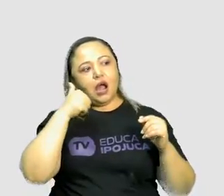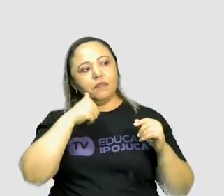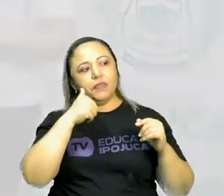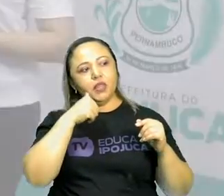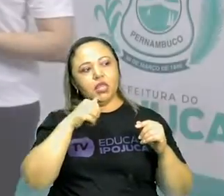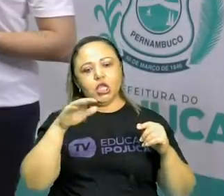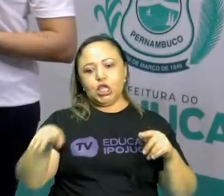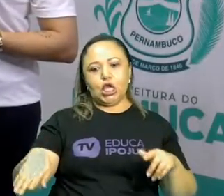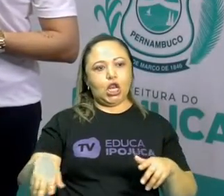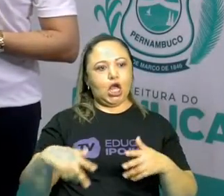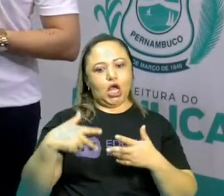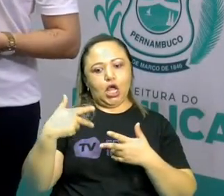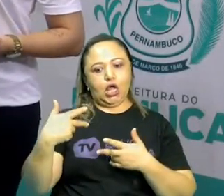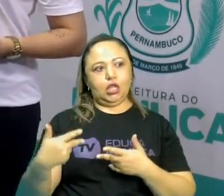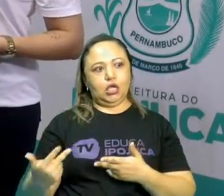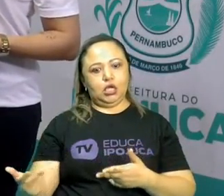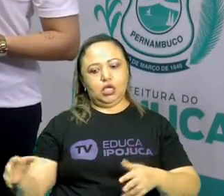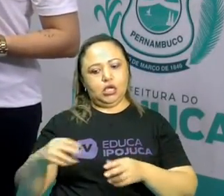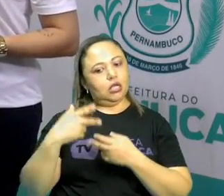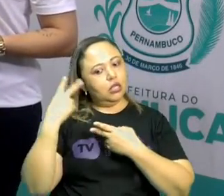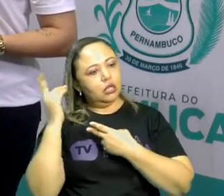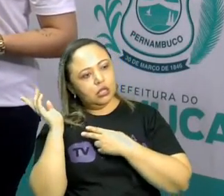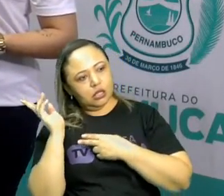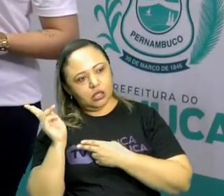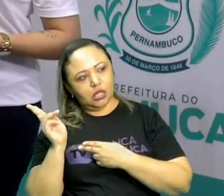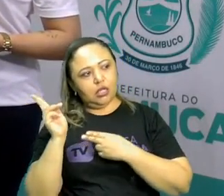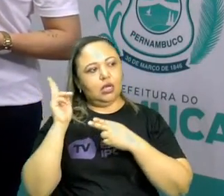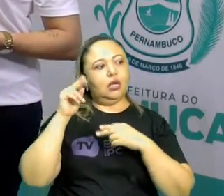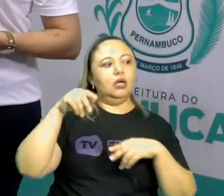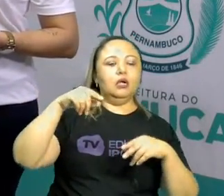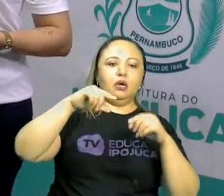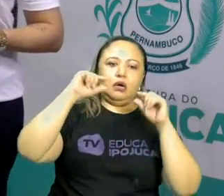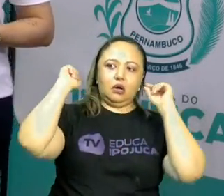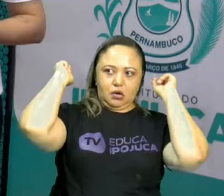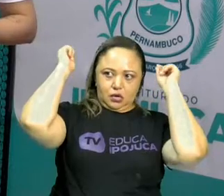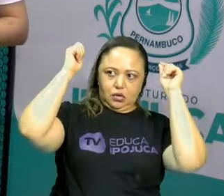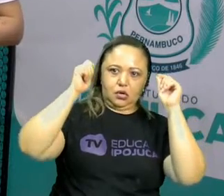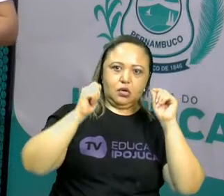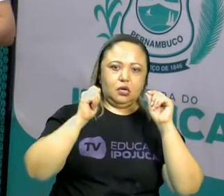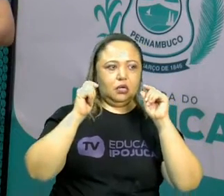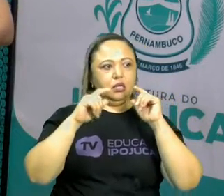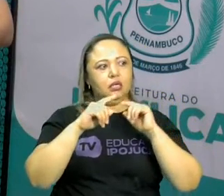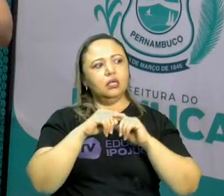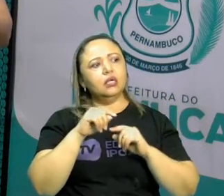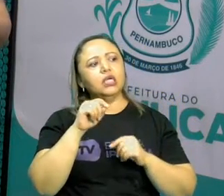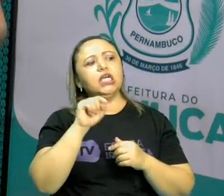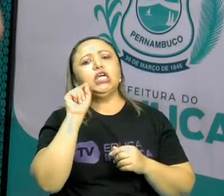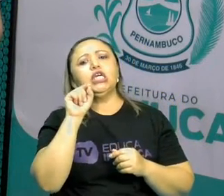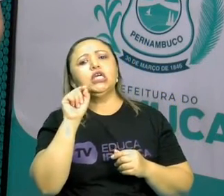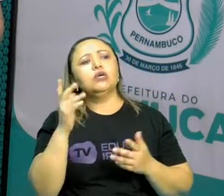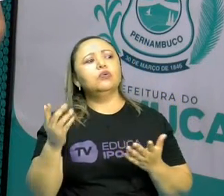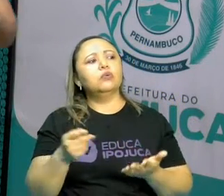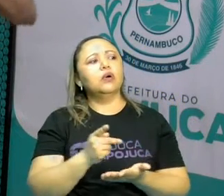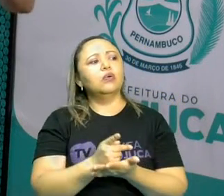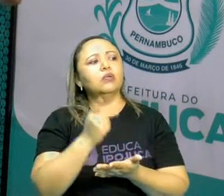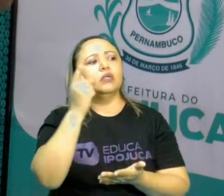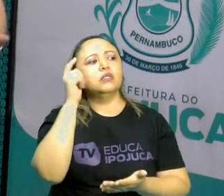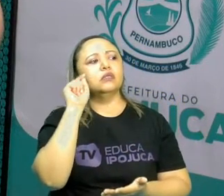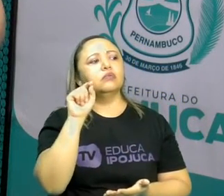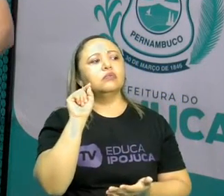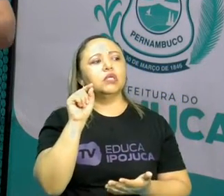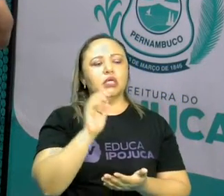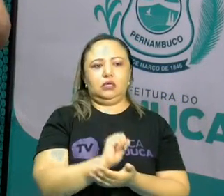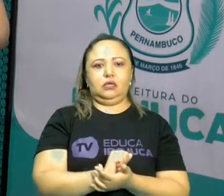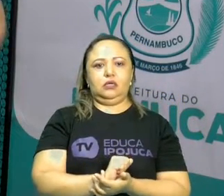escrevam aí, tá bom? O que foi que vocês acham que aconteceu? Colocando, atualizando essa história em um